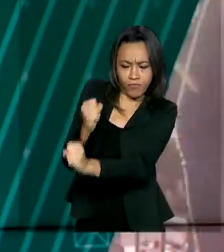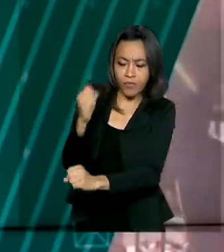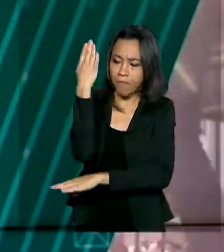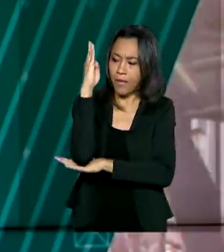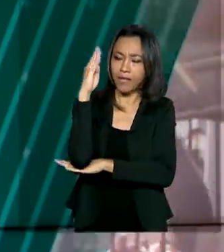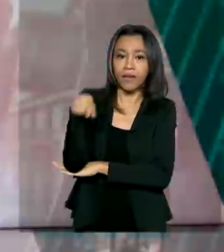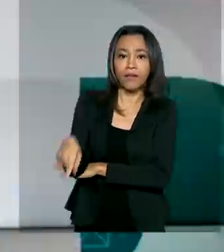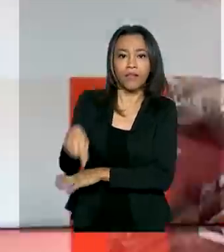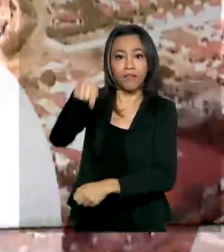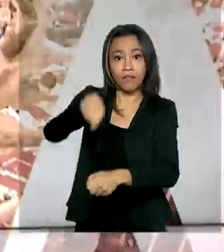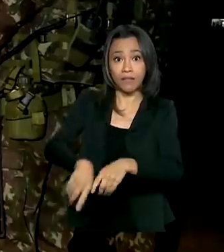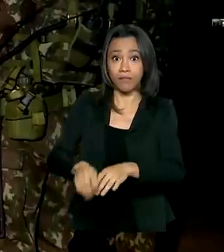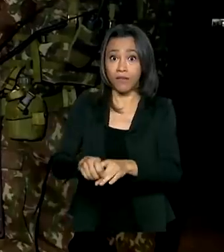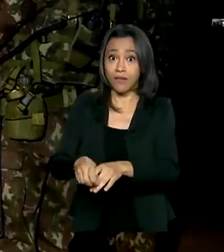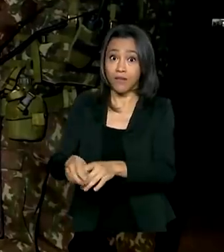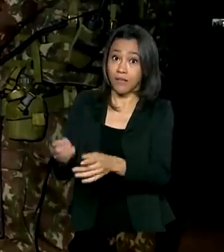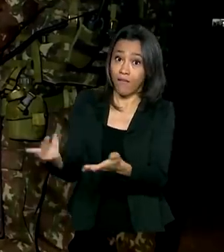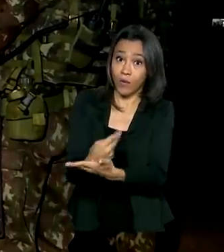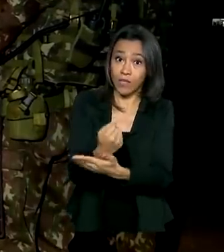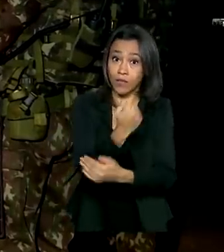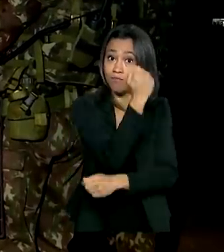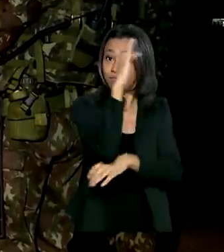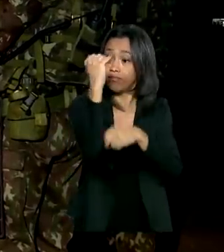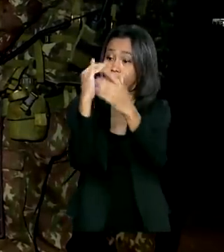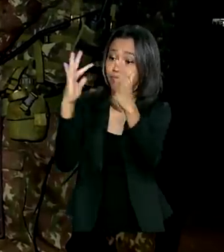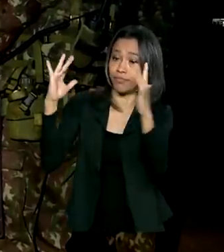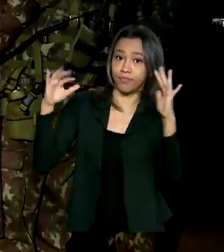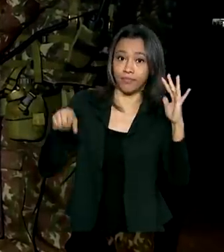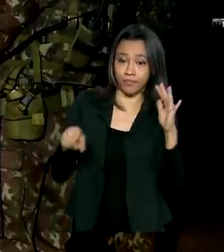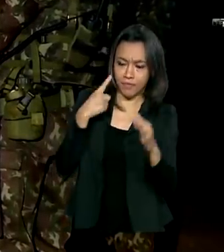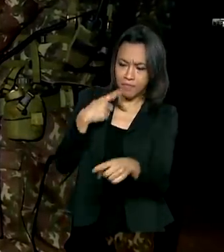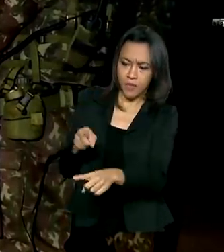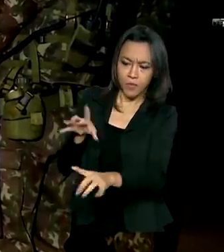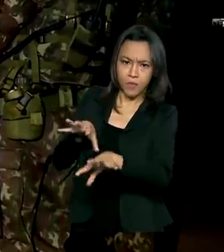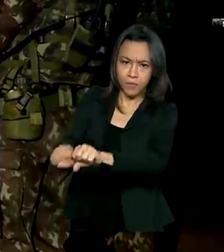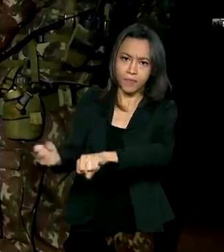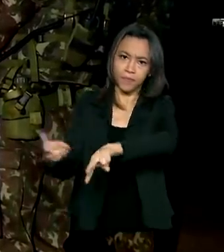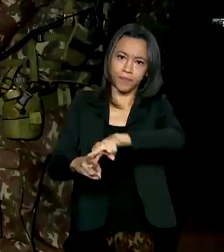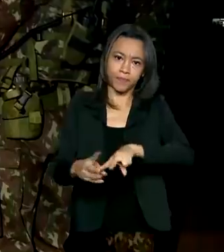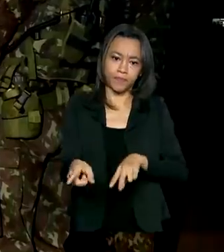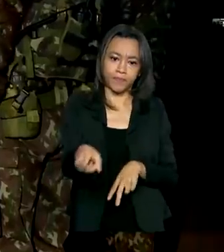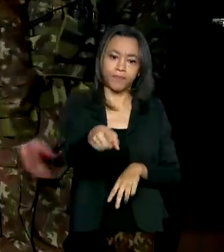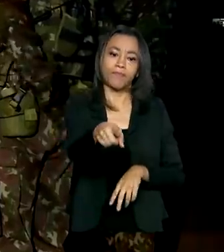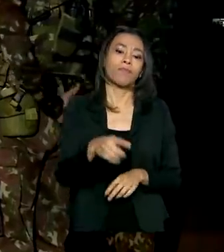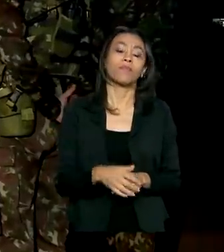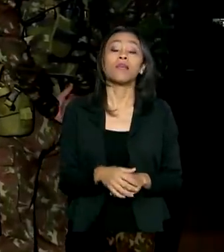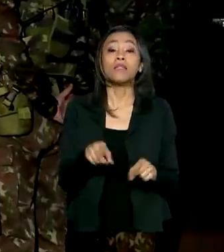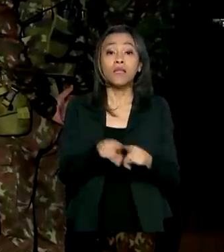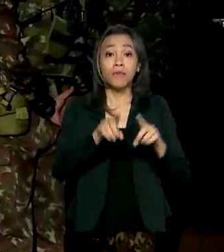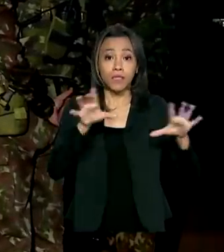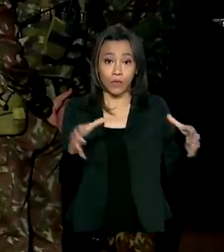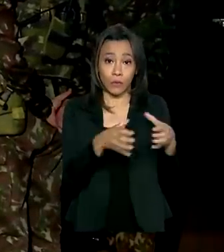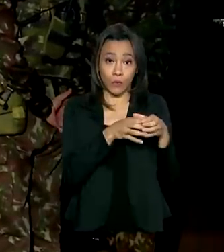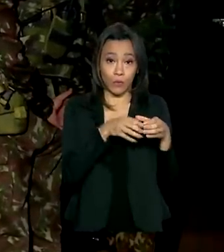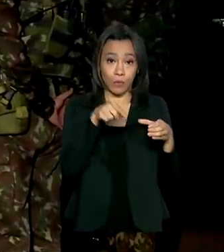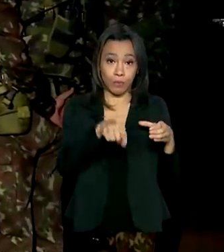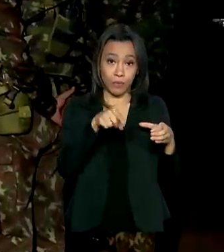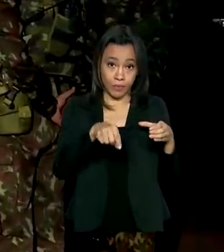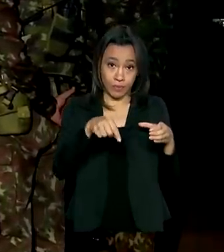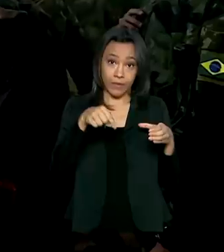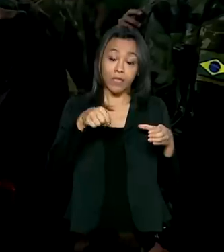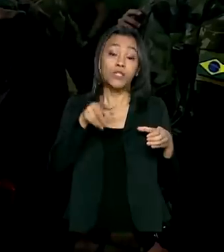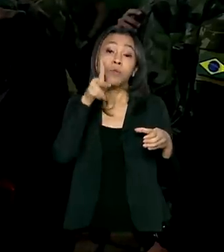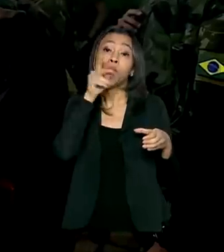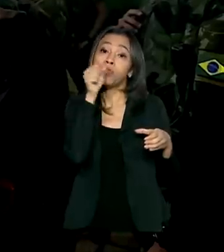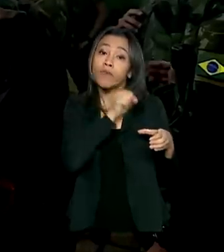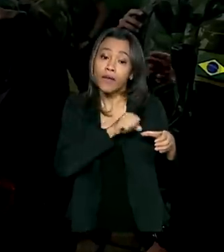meio da selva. São 5h20 da manhã e o 17º Batalhão de Infantaria de Selva aqui de Porto Velho já